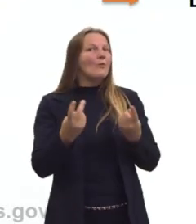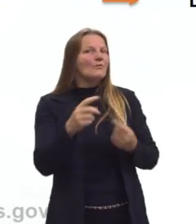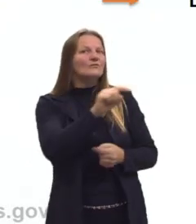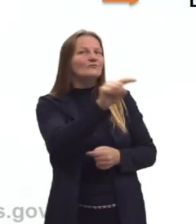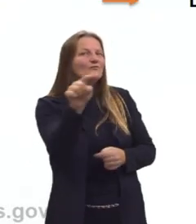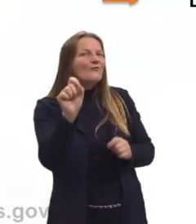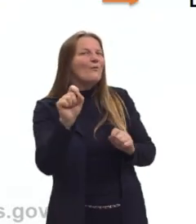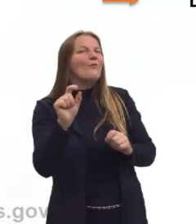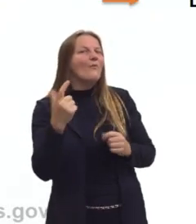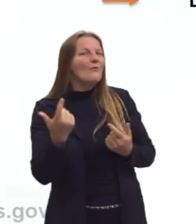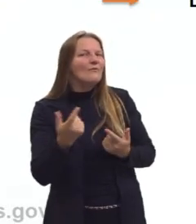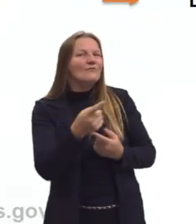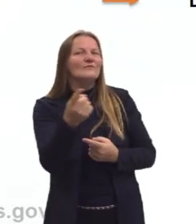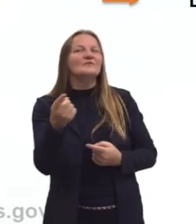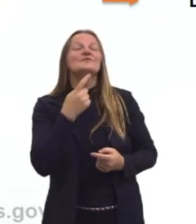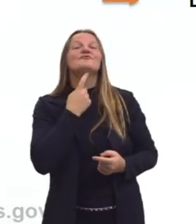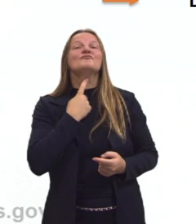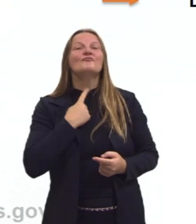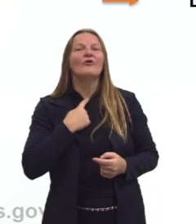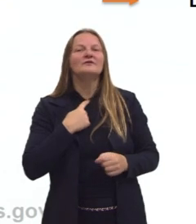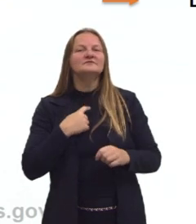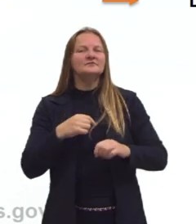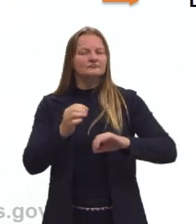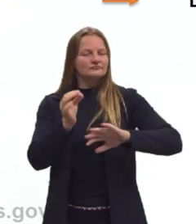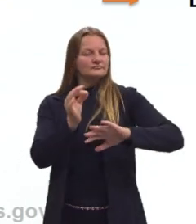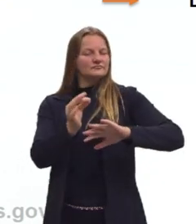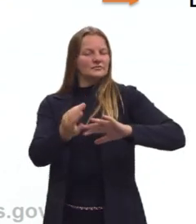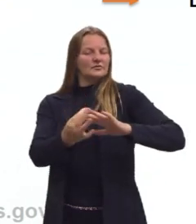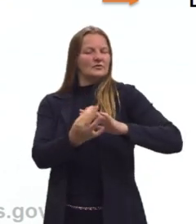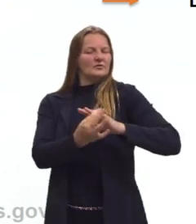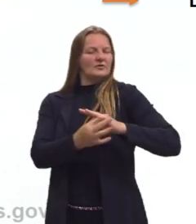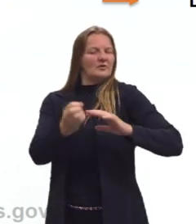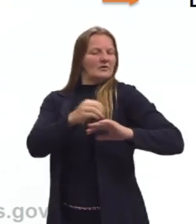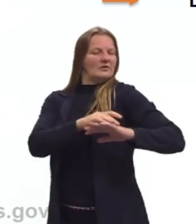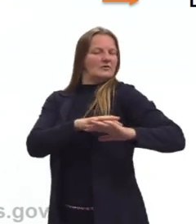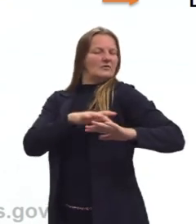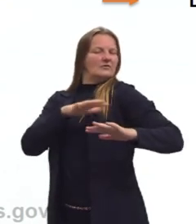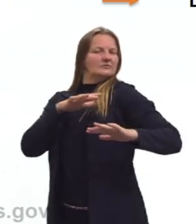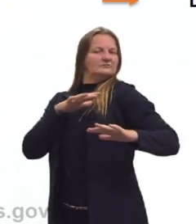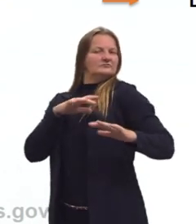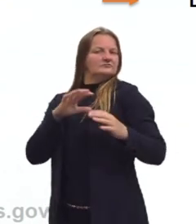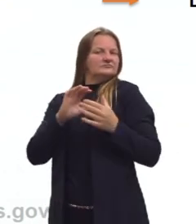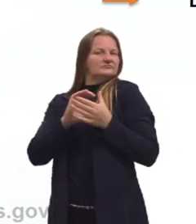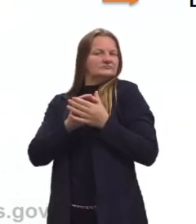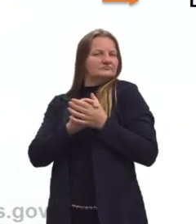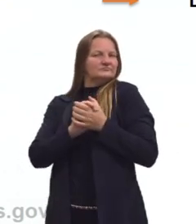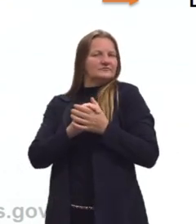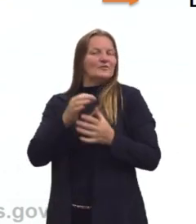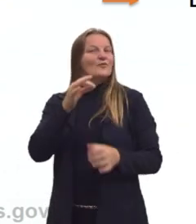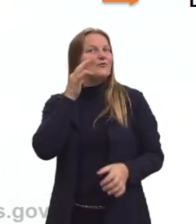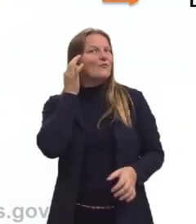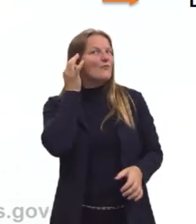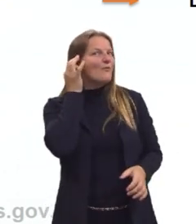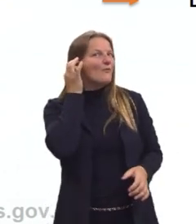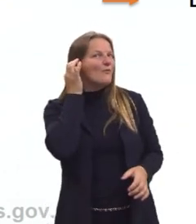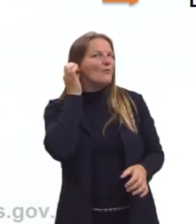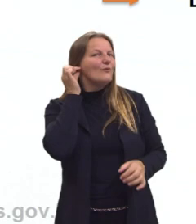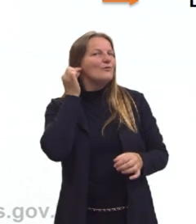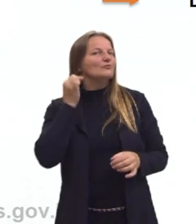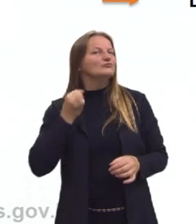vocês gostam de joias? Ou um anel de compromisso, algum brinco, enfeites?